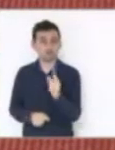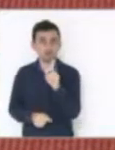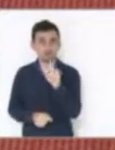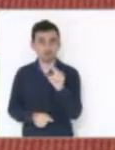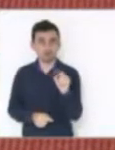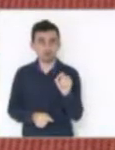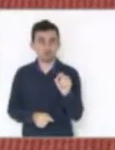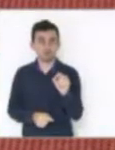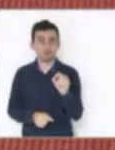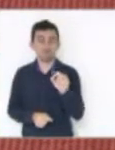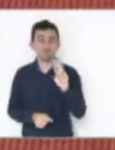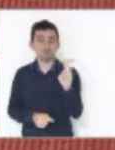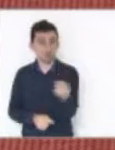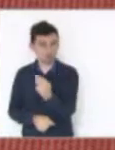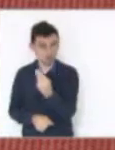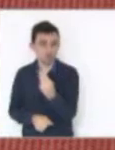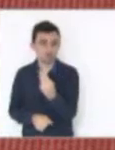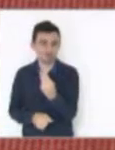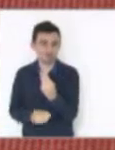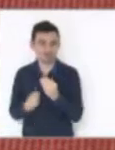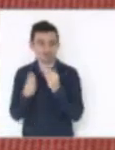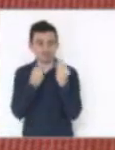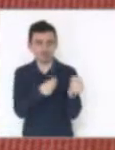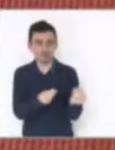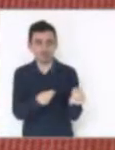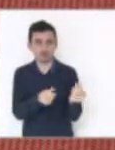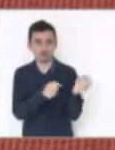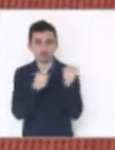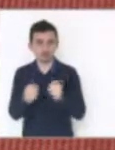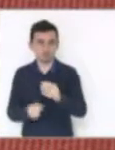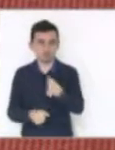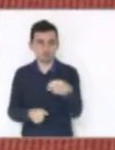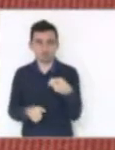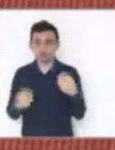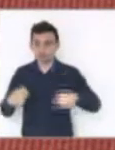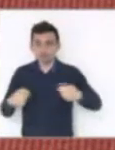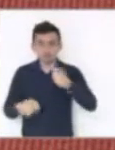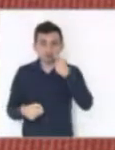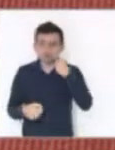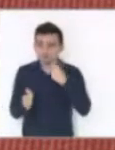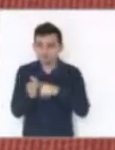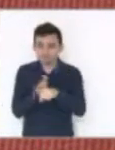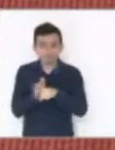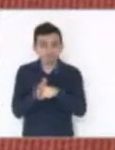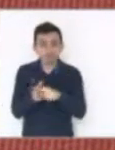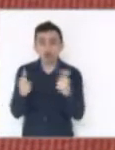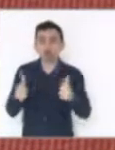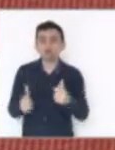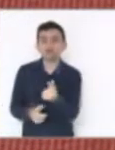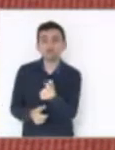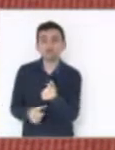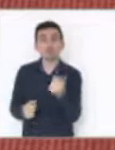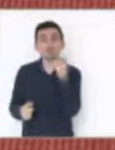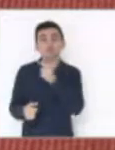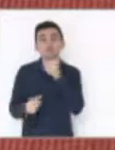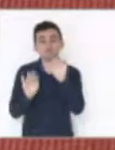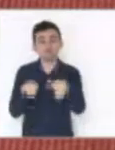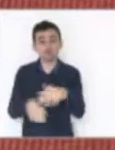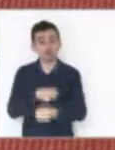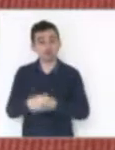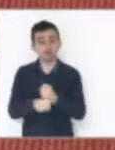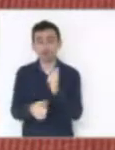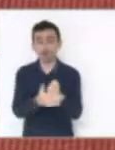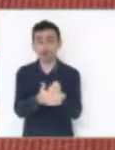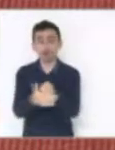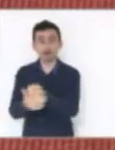o Poder Executivo. Nós temos que buscar recursos em todas as fontes possíveis para poder fechar o ano, pagar o salário em dia